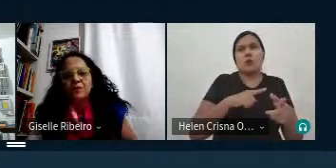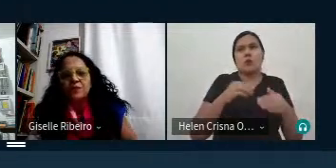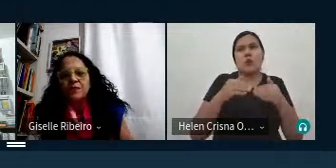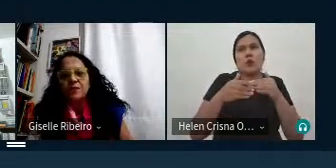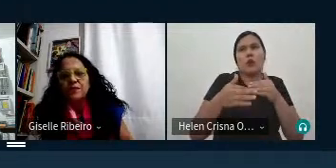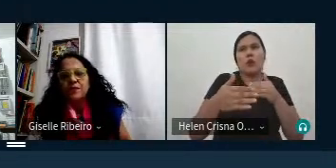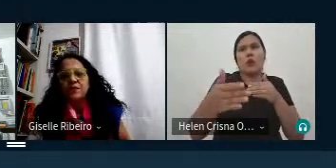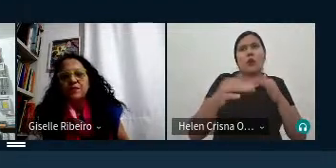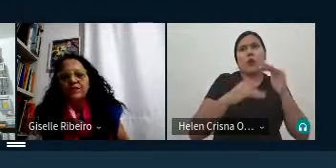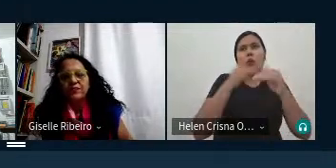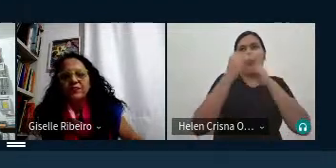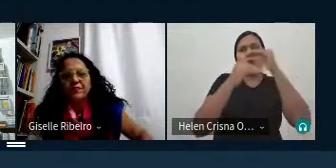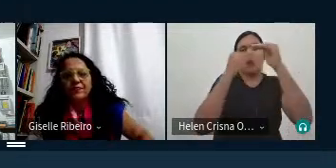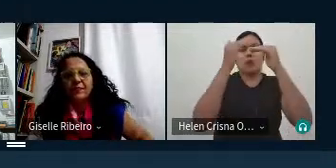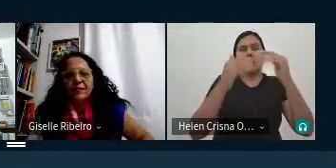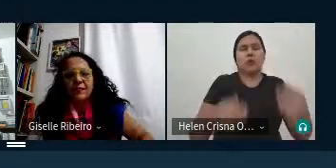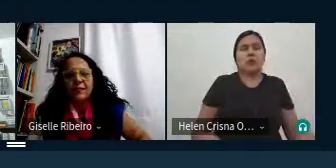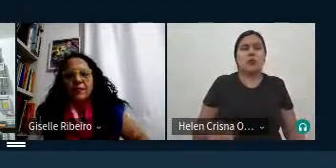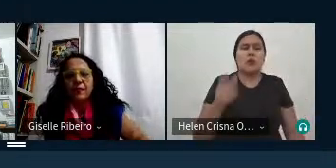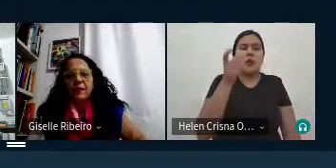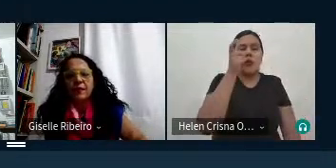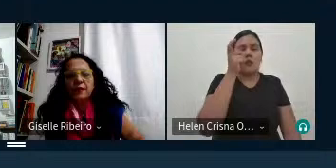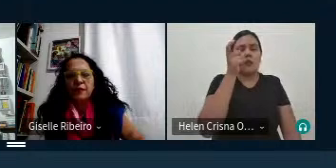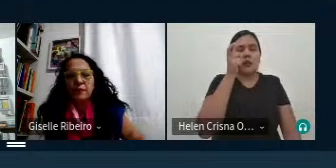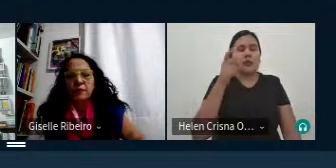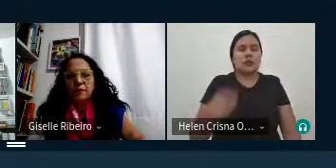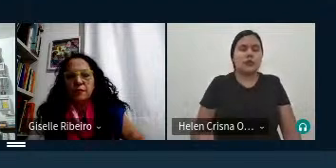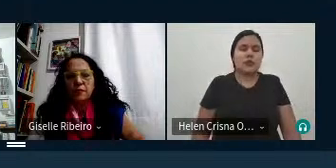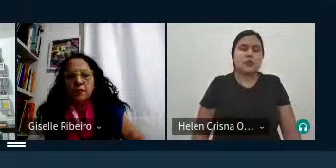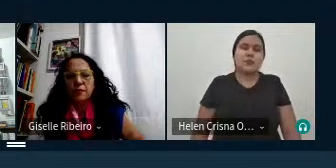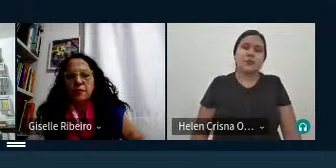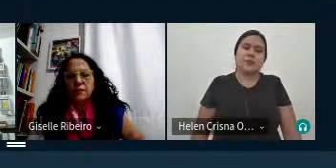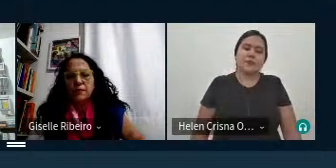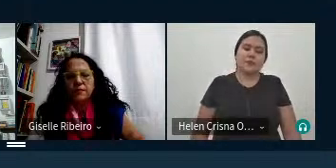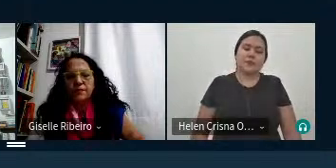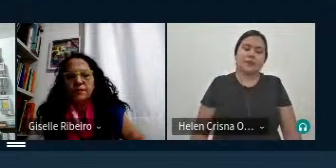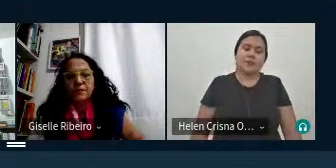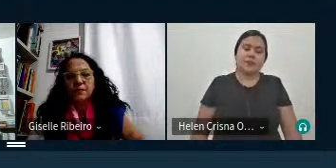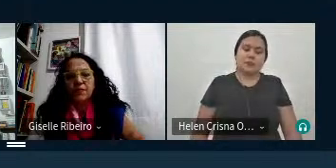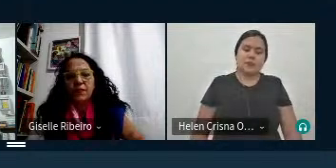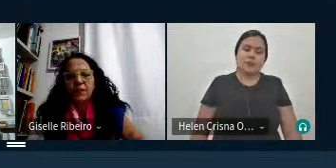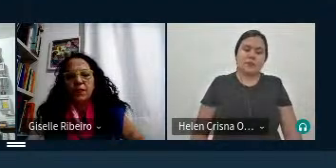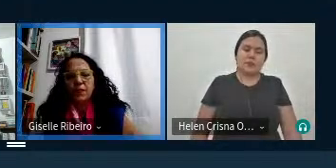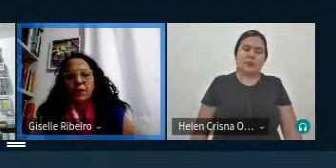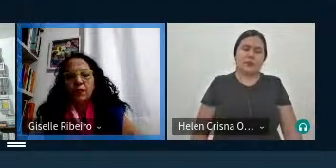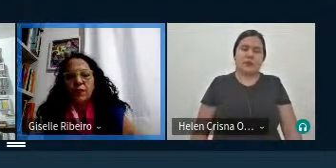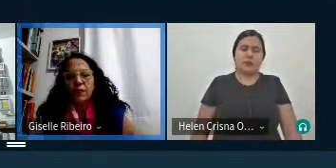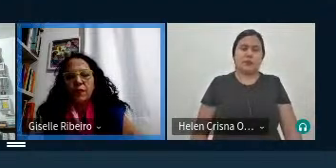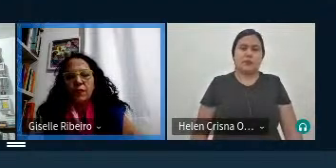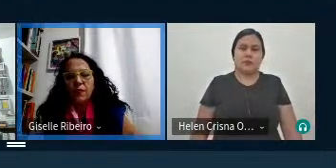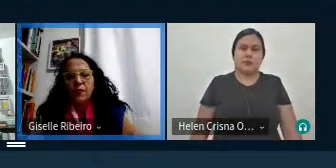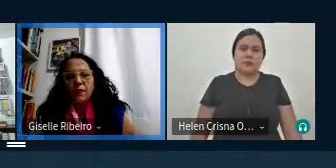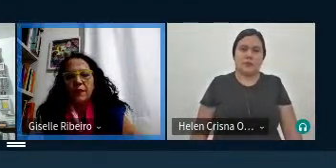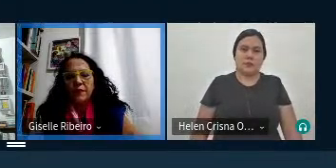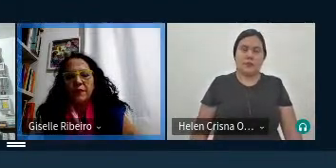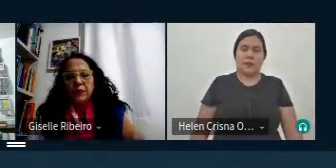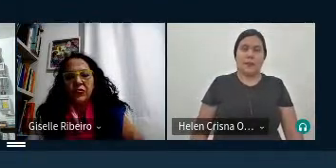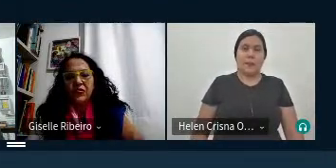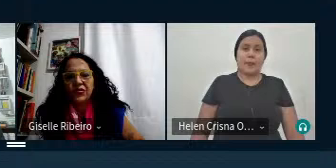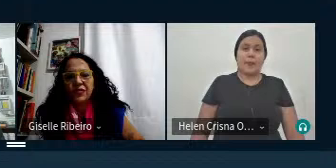desenvolvido e que é interessante que se tenha essas essas